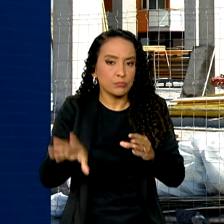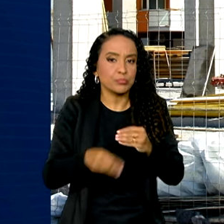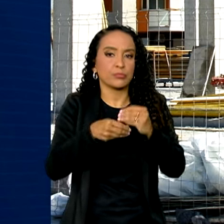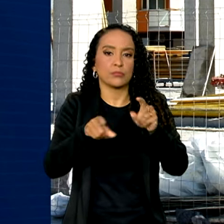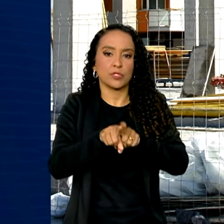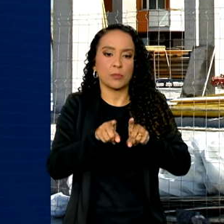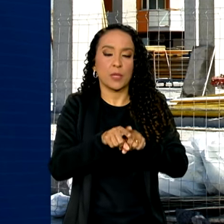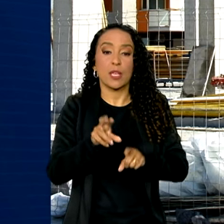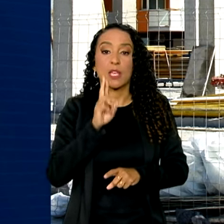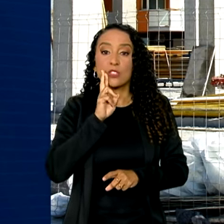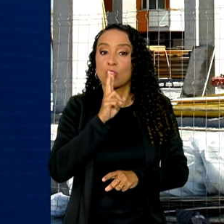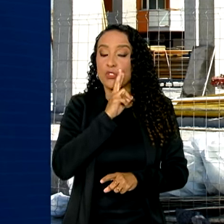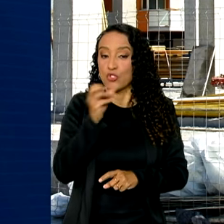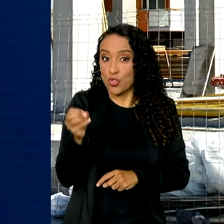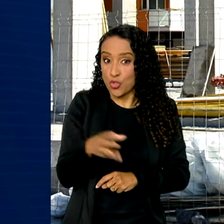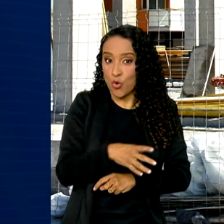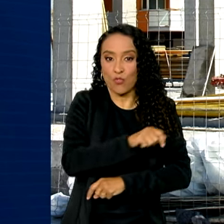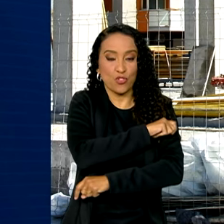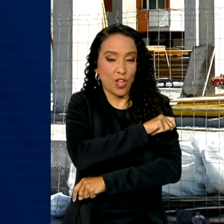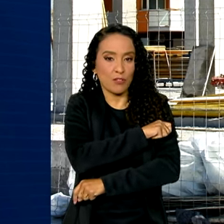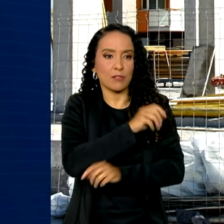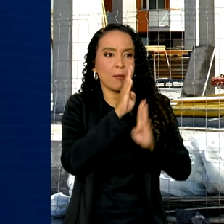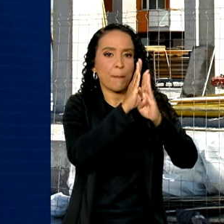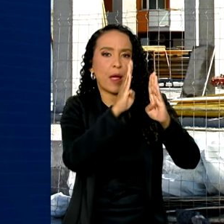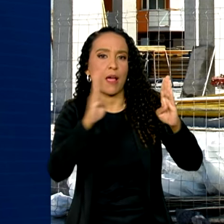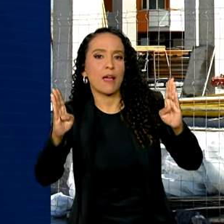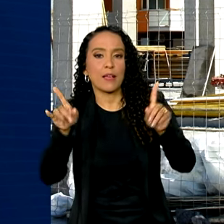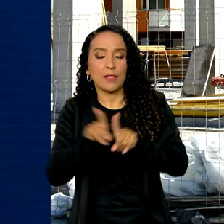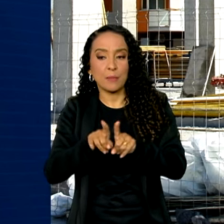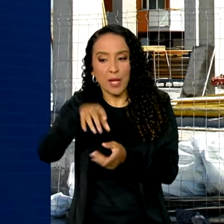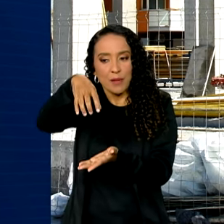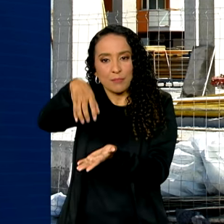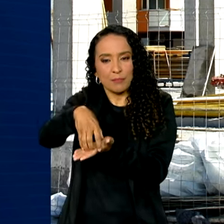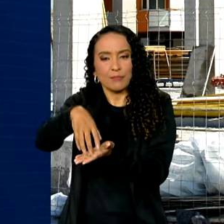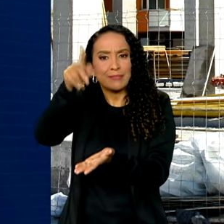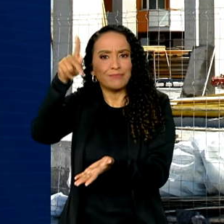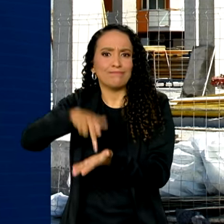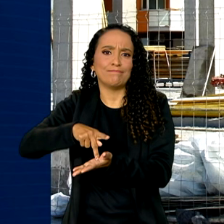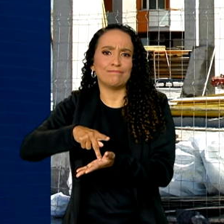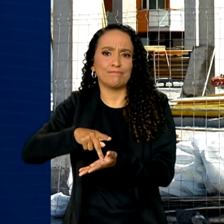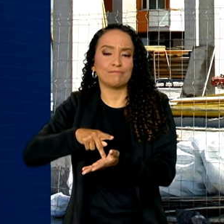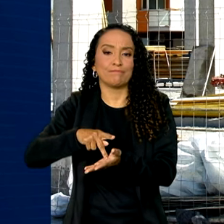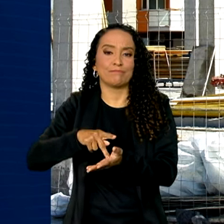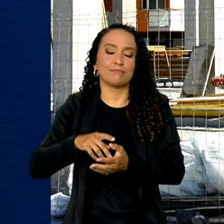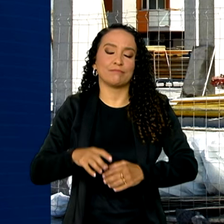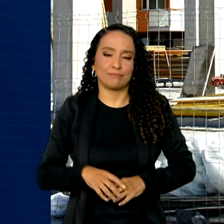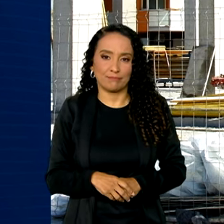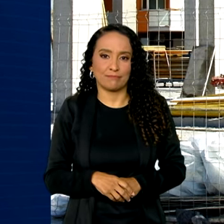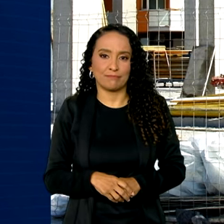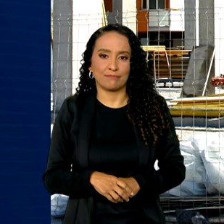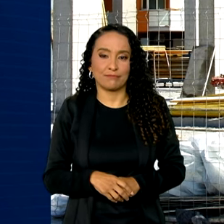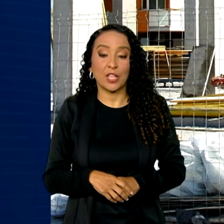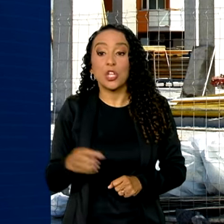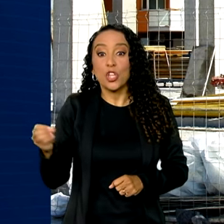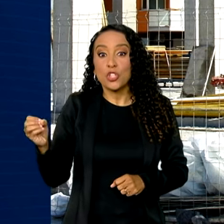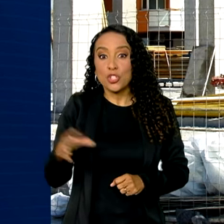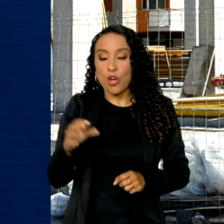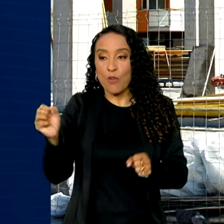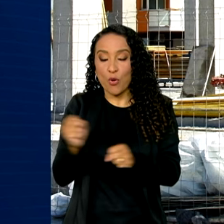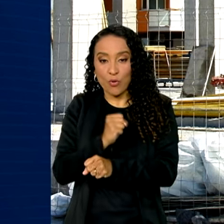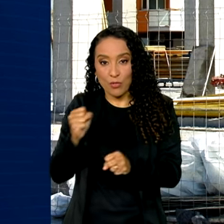novos restaurantes estudantis, bibliotecas e sedes definitivas de campi. Para as novas